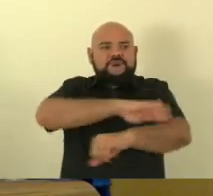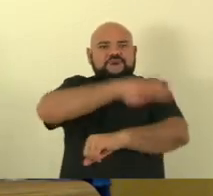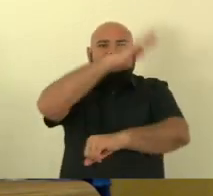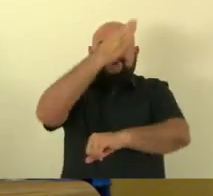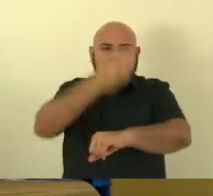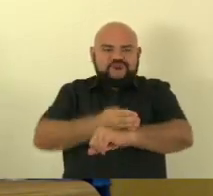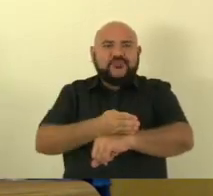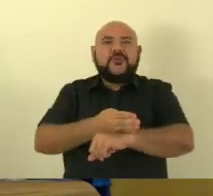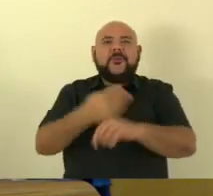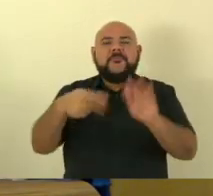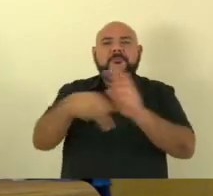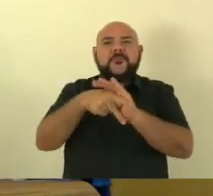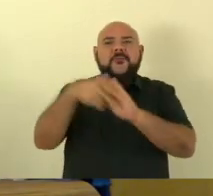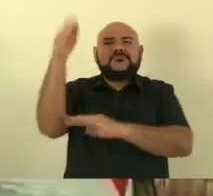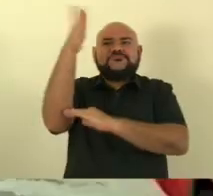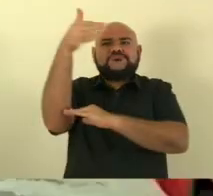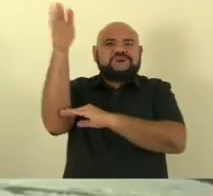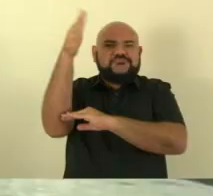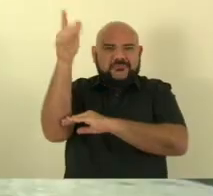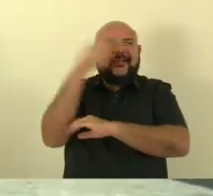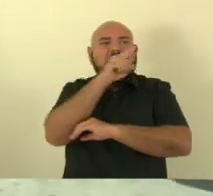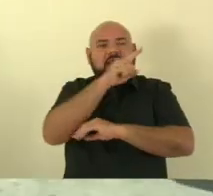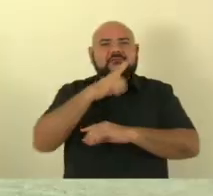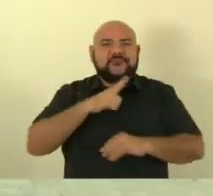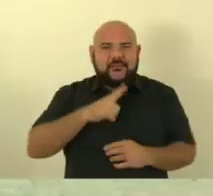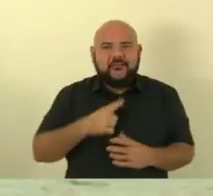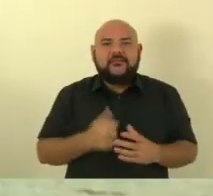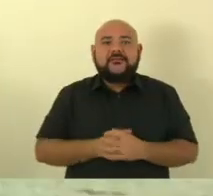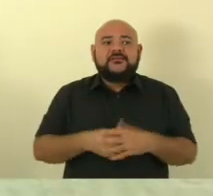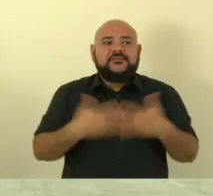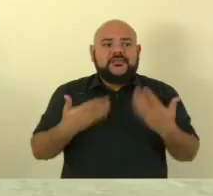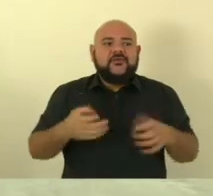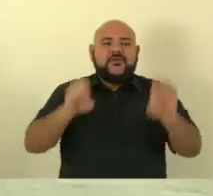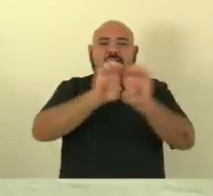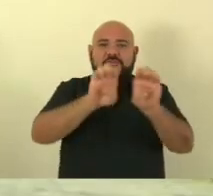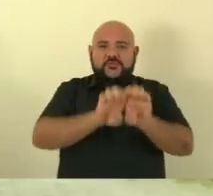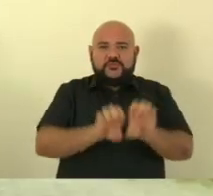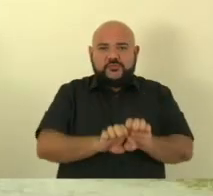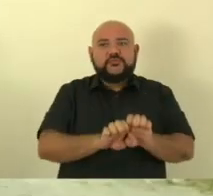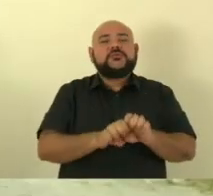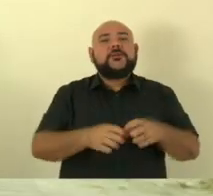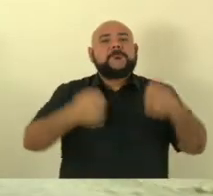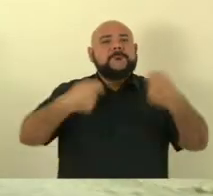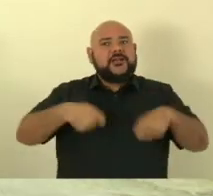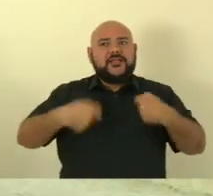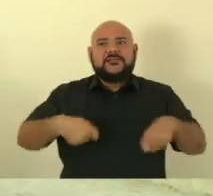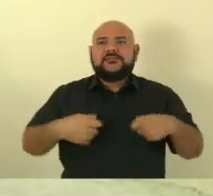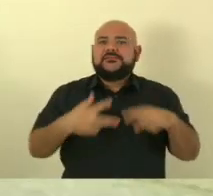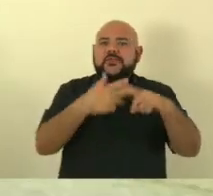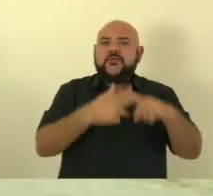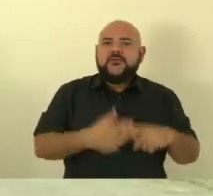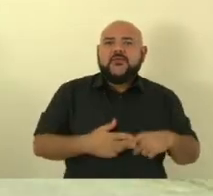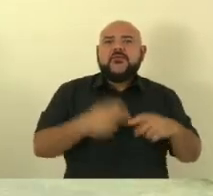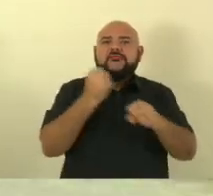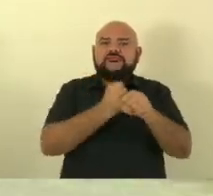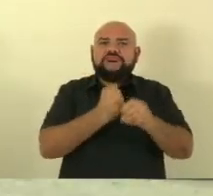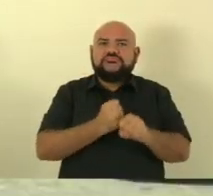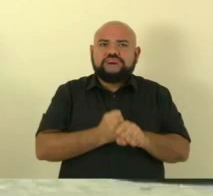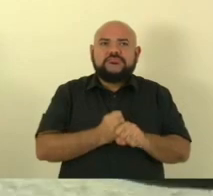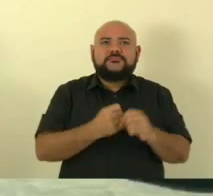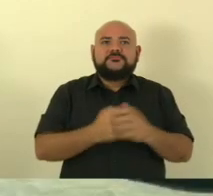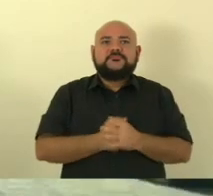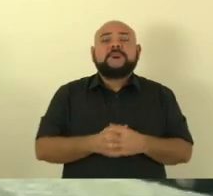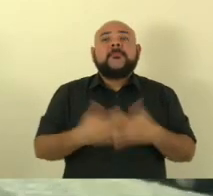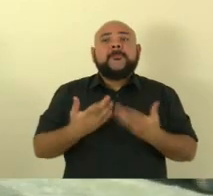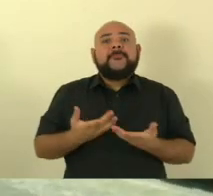temos uma estrutura física que está subutilizada, sendo ocupada pelo IDAF